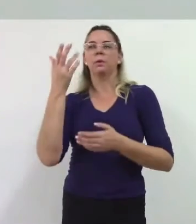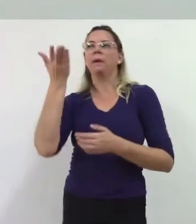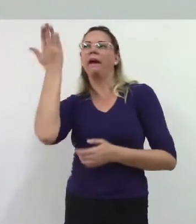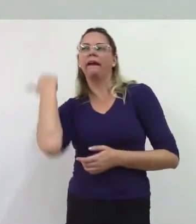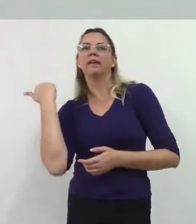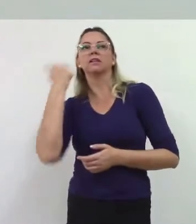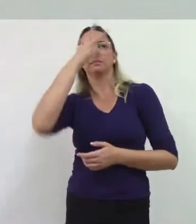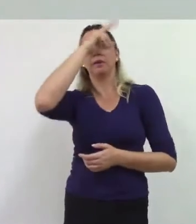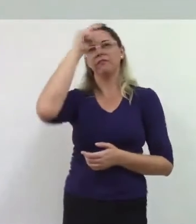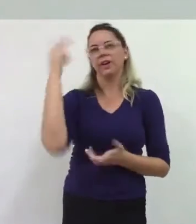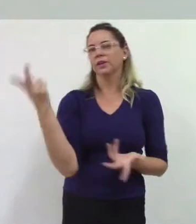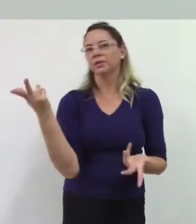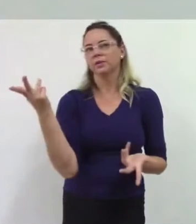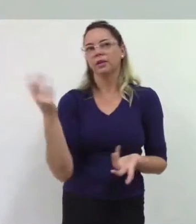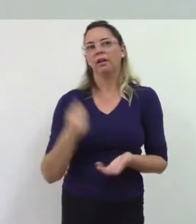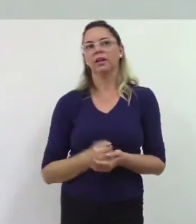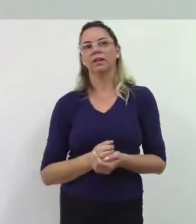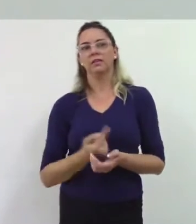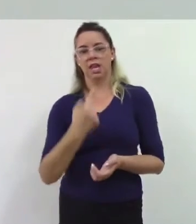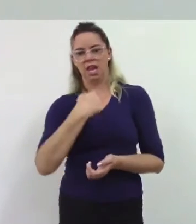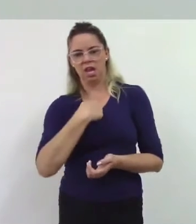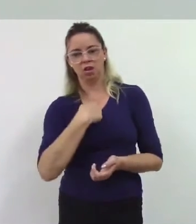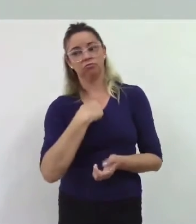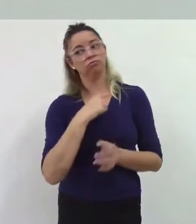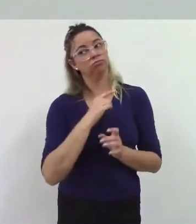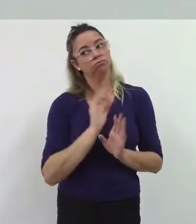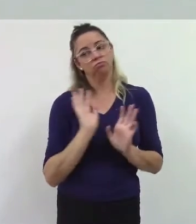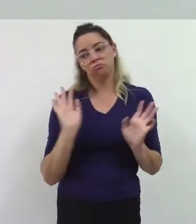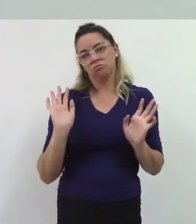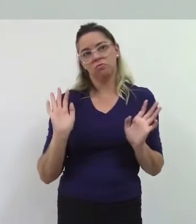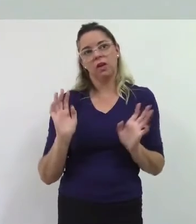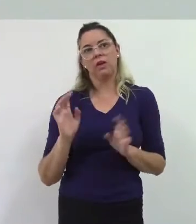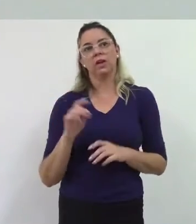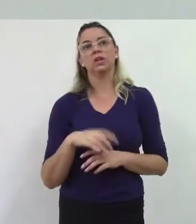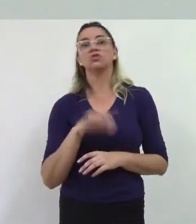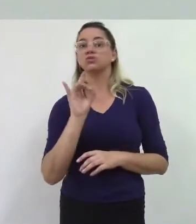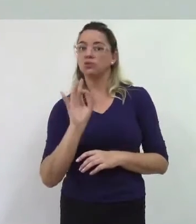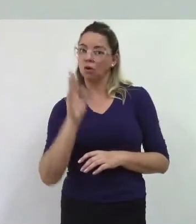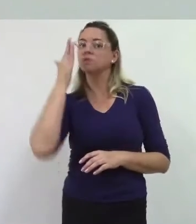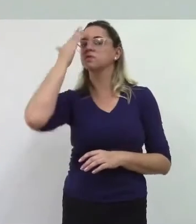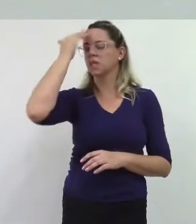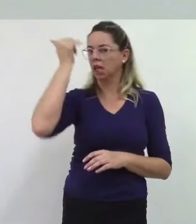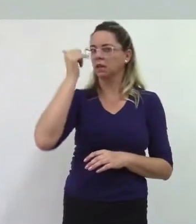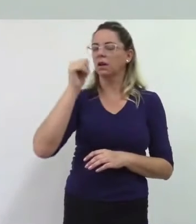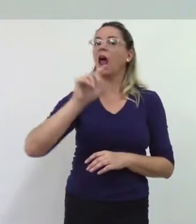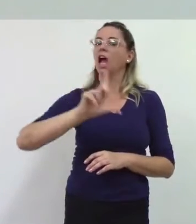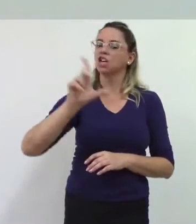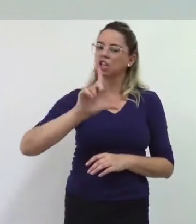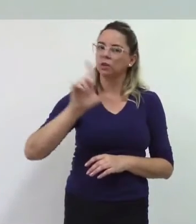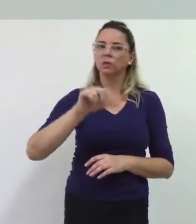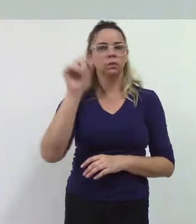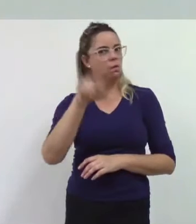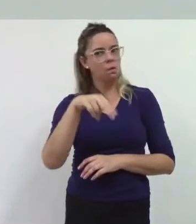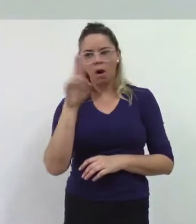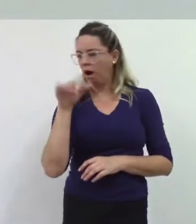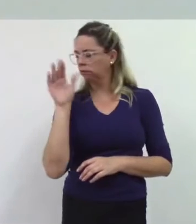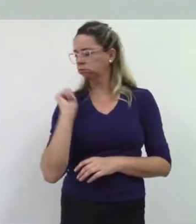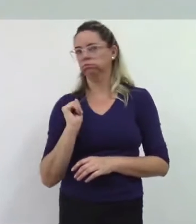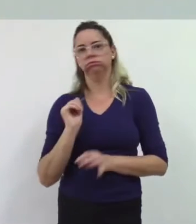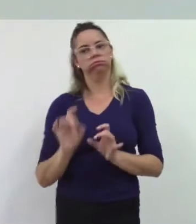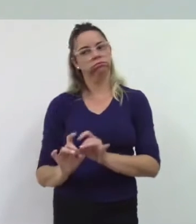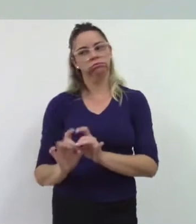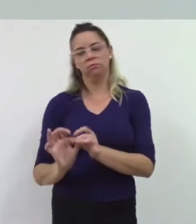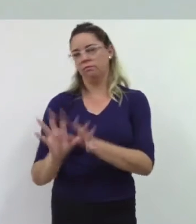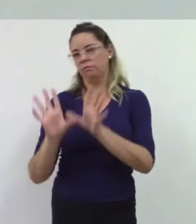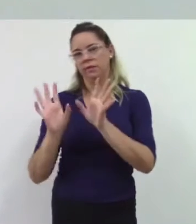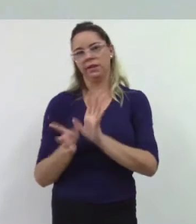parcerias eu só sei que em Lagedo nunca foi permitido e agora pela segunda vez ou a